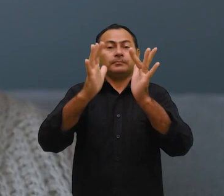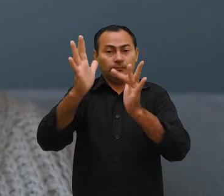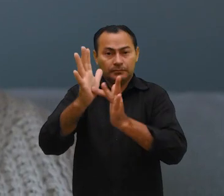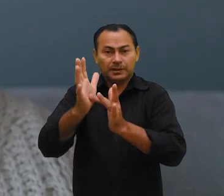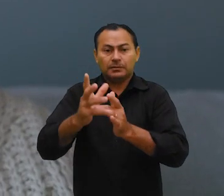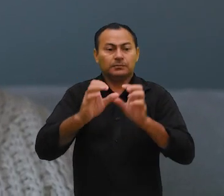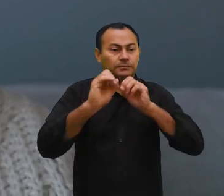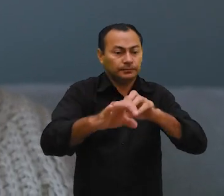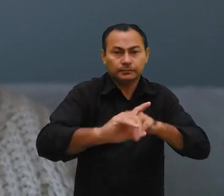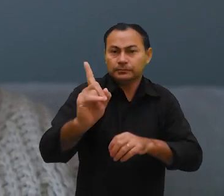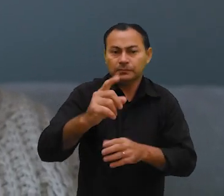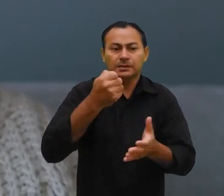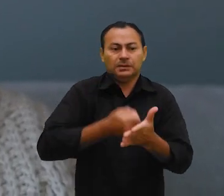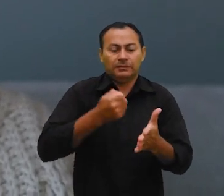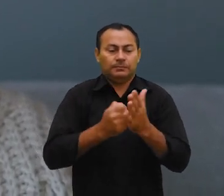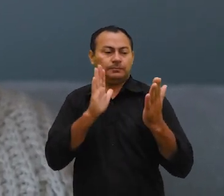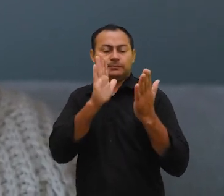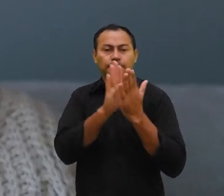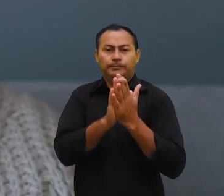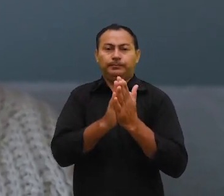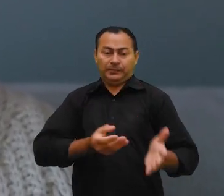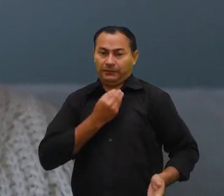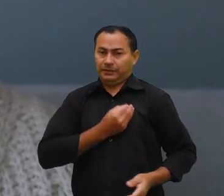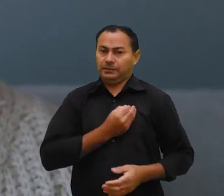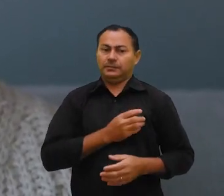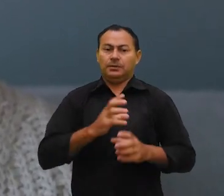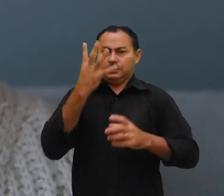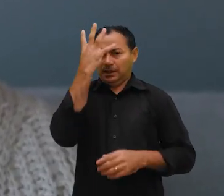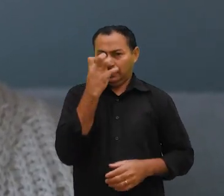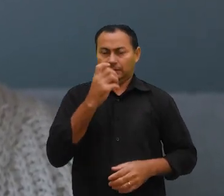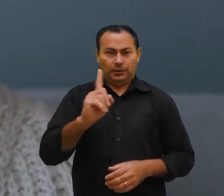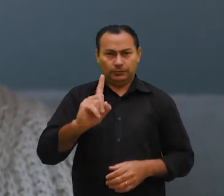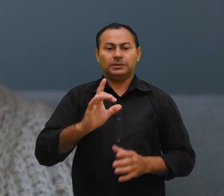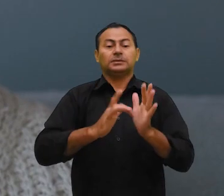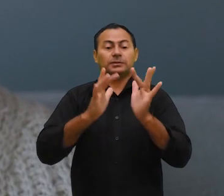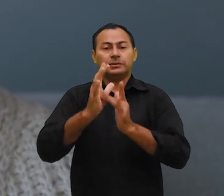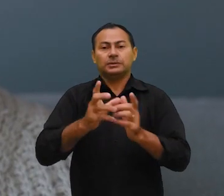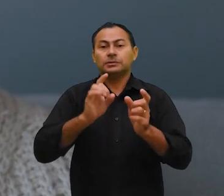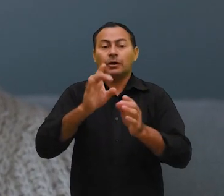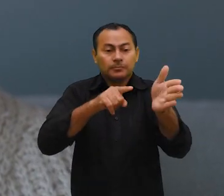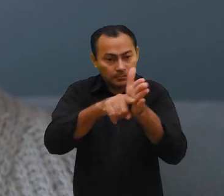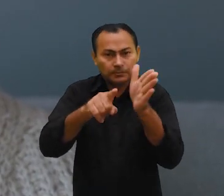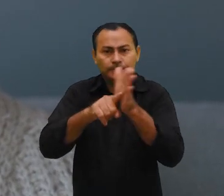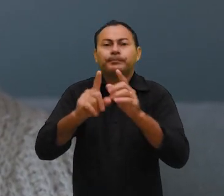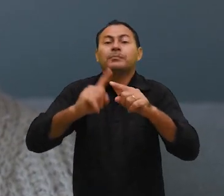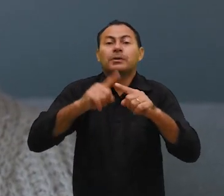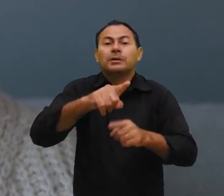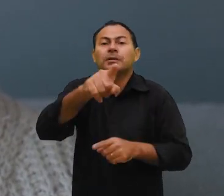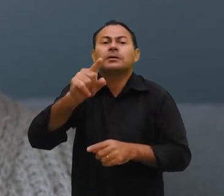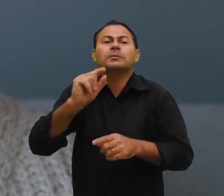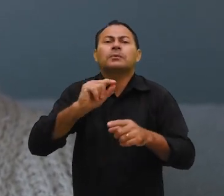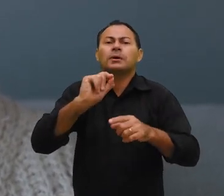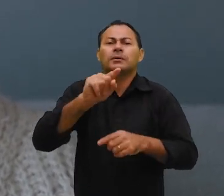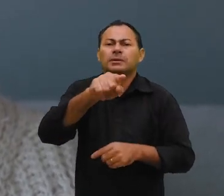Jesus não está ensinando que não devemos encarar as situações da vida com seriedade. Ele está apenas questionando por que